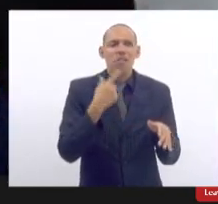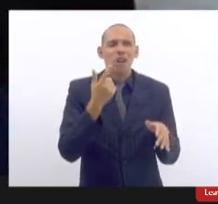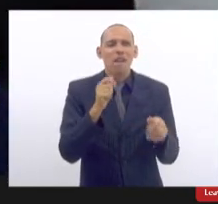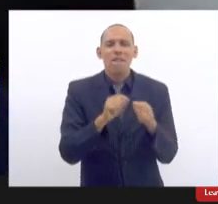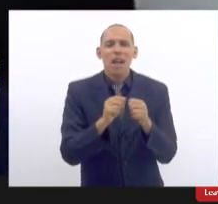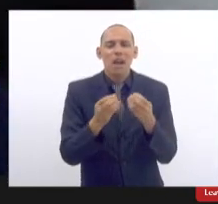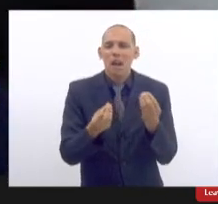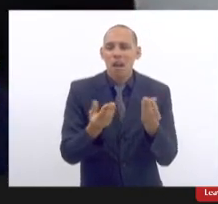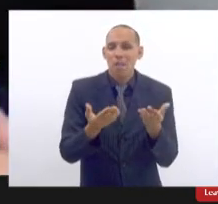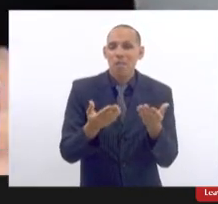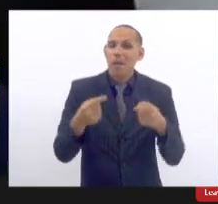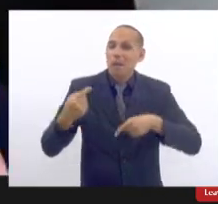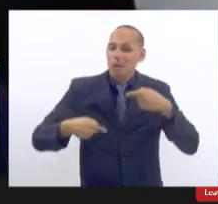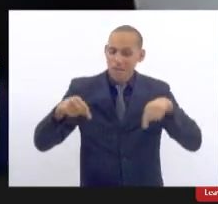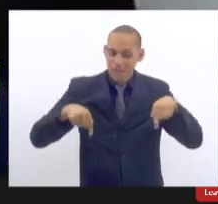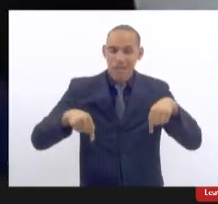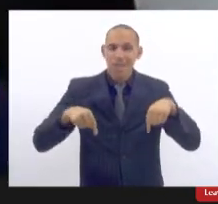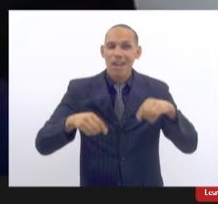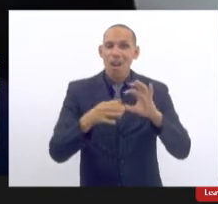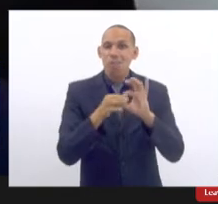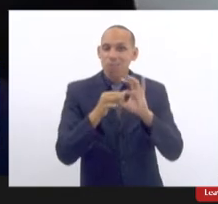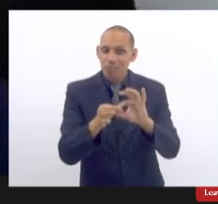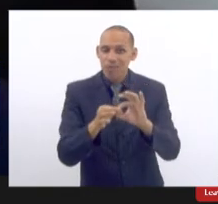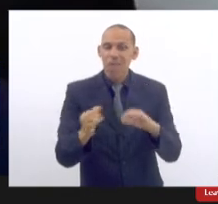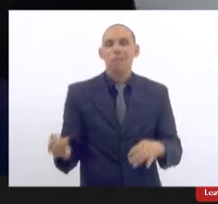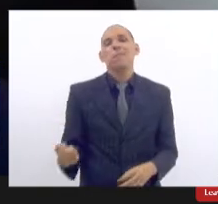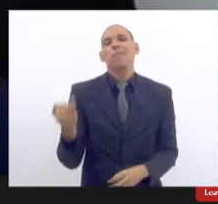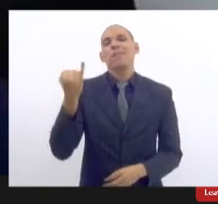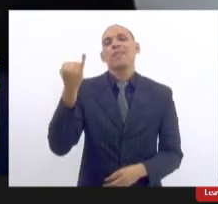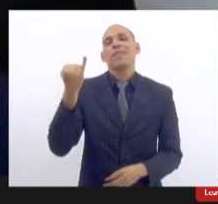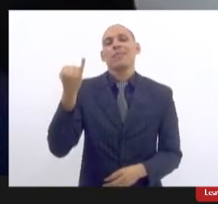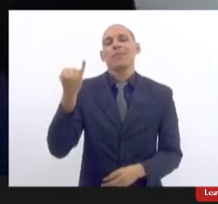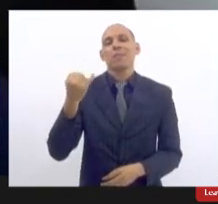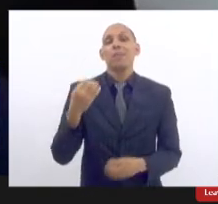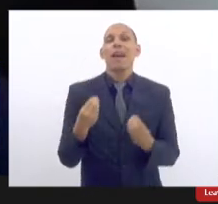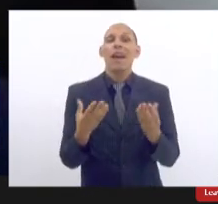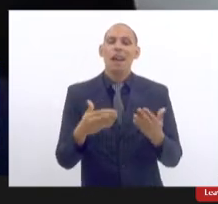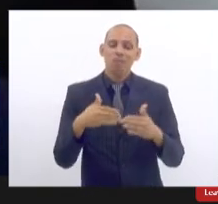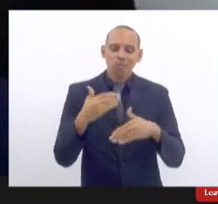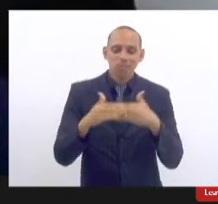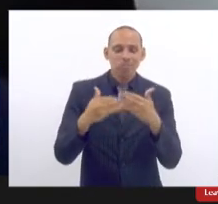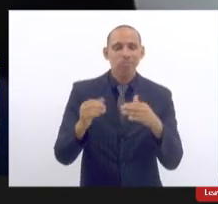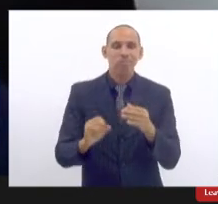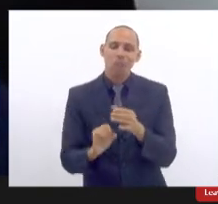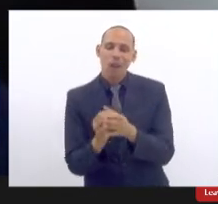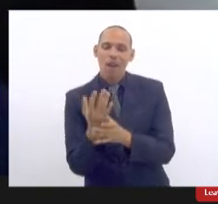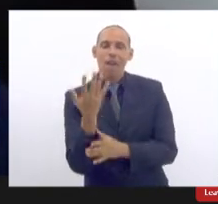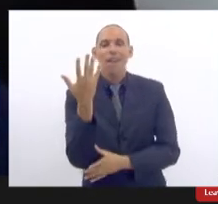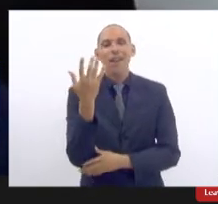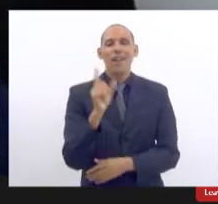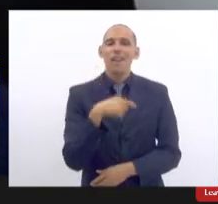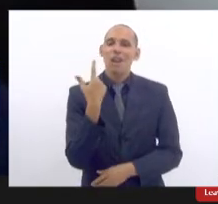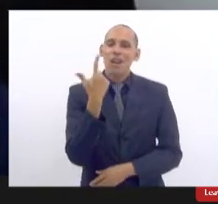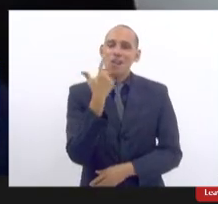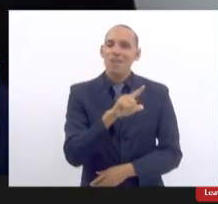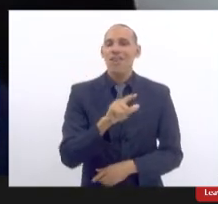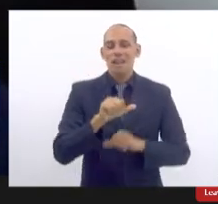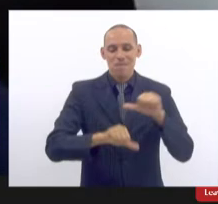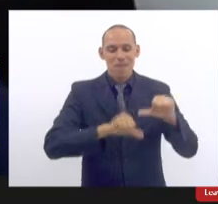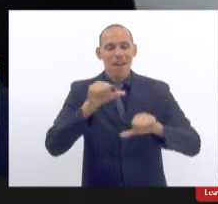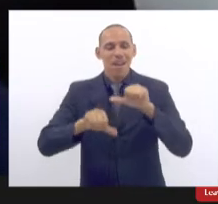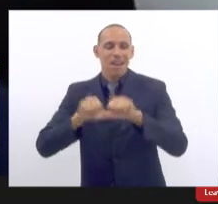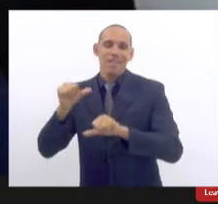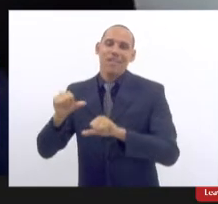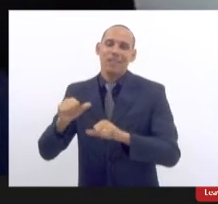debates como esse essa união que é extremamente importante para daqui para frente a gente conseguir mudar esse